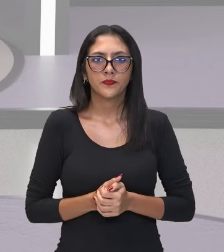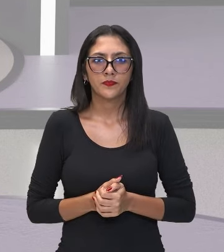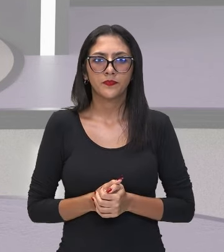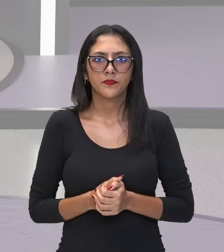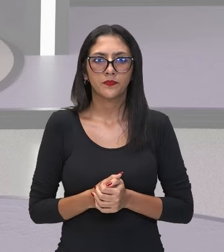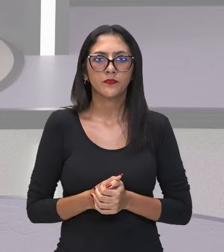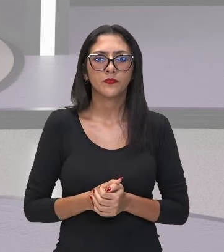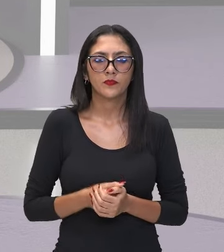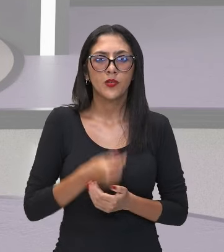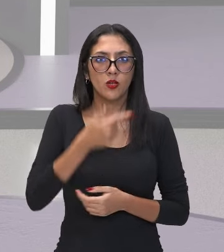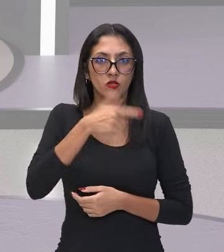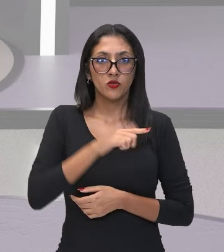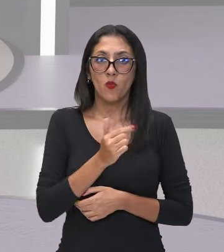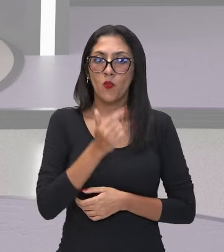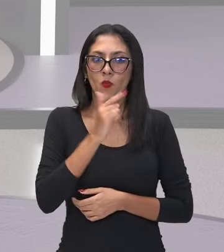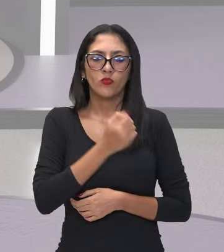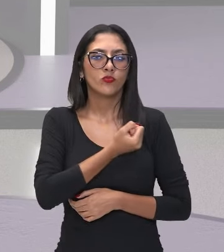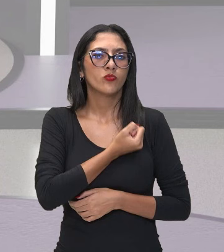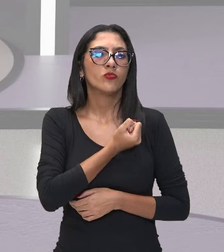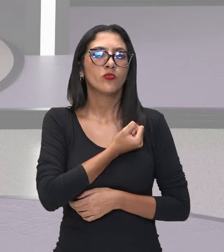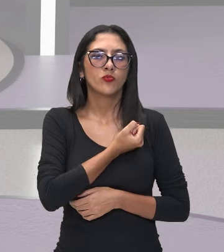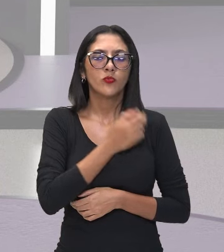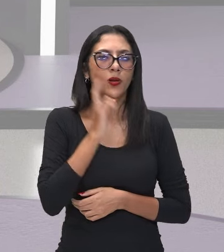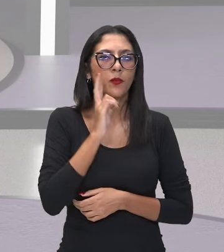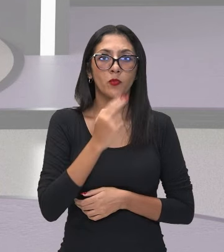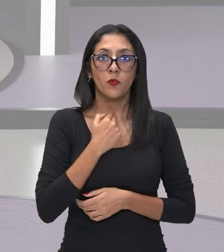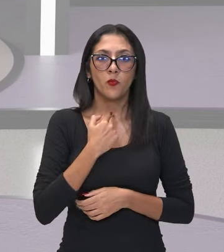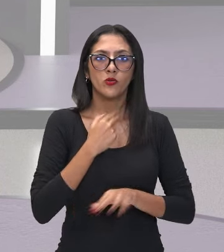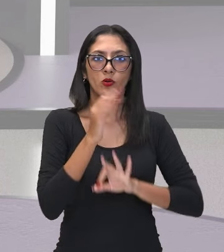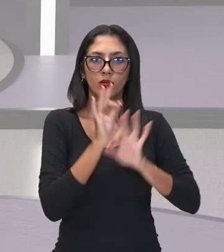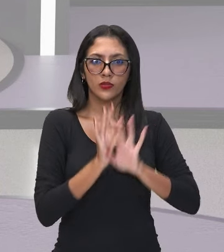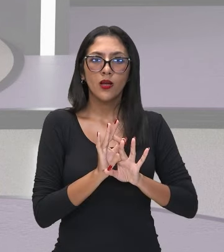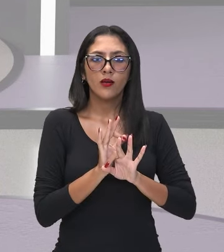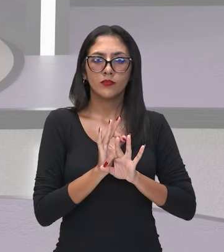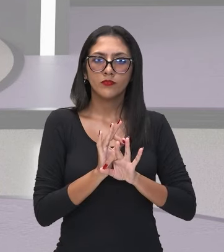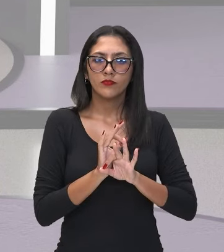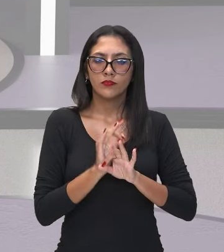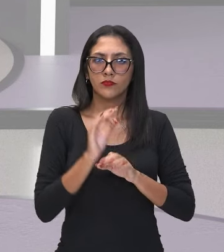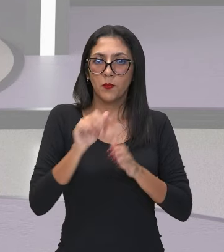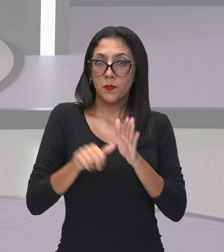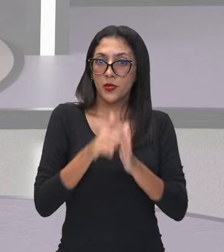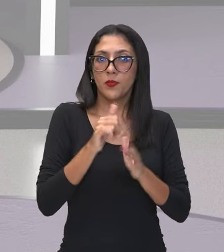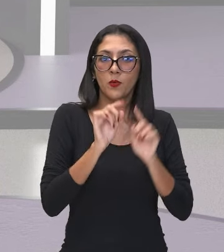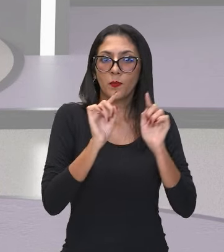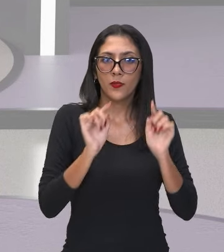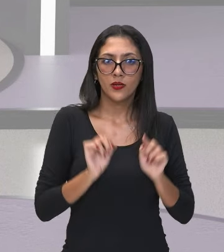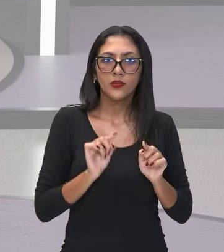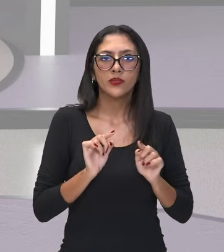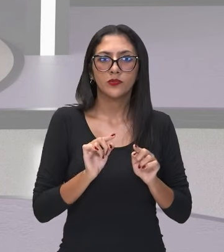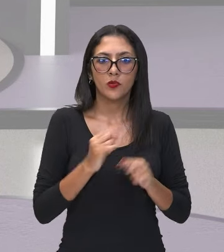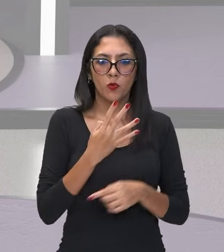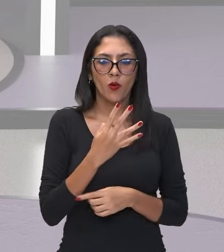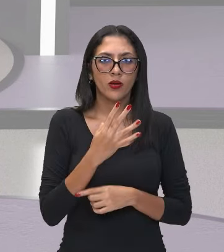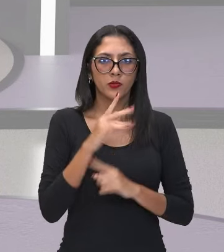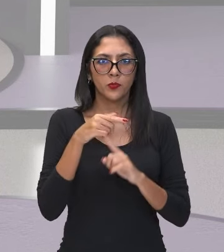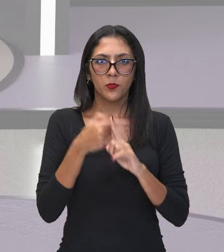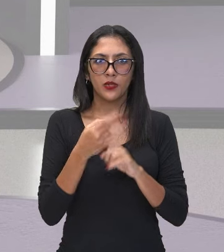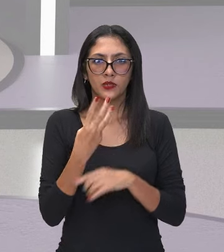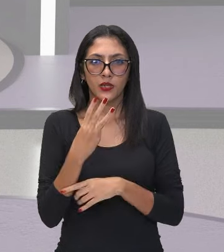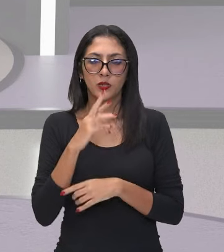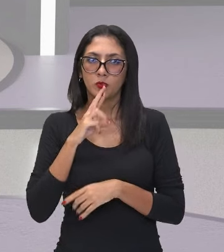Repetir todos os outros porque ainda não posso mexer. Primeiro, resolva o parêntese. 4 mais 3, 7.